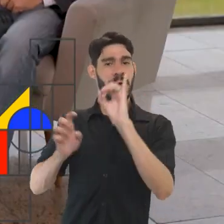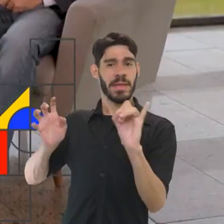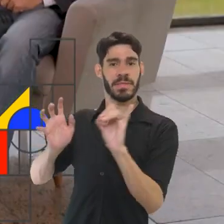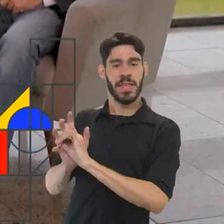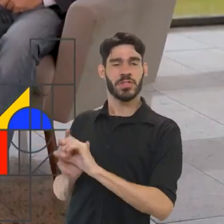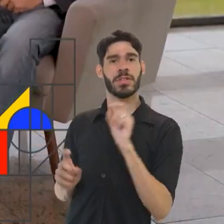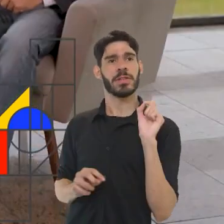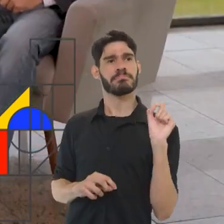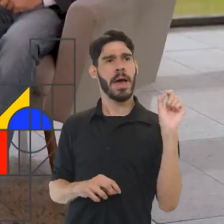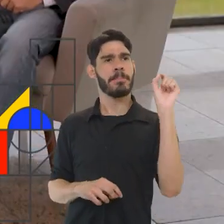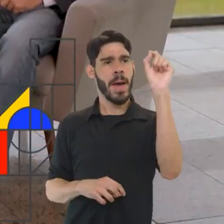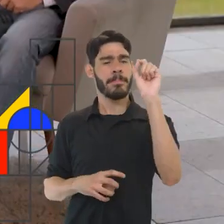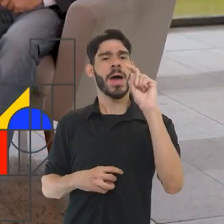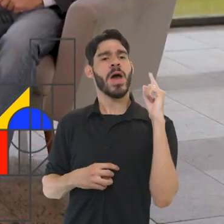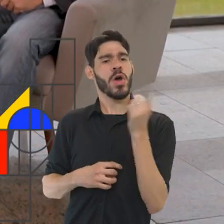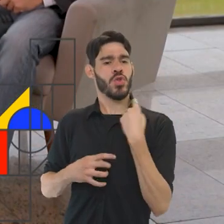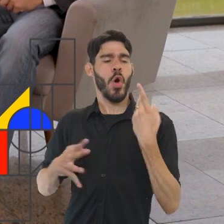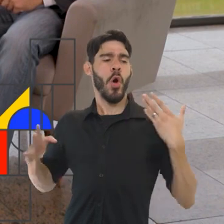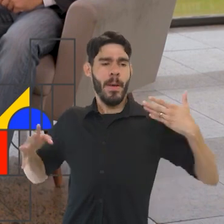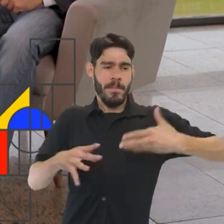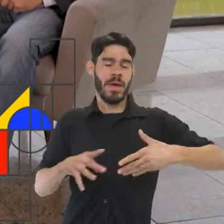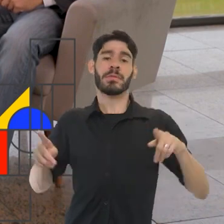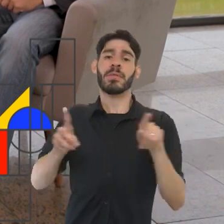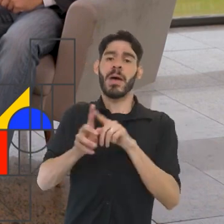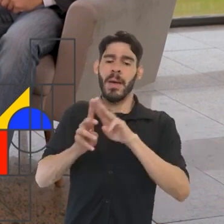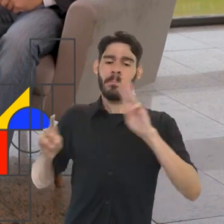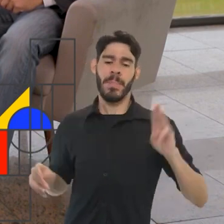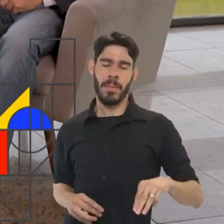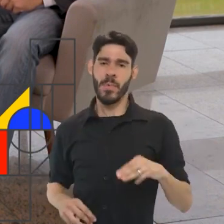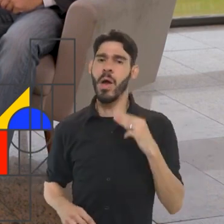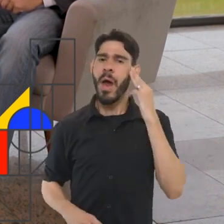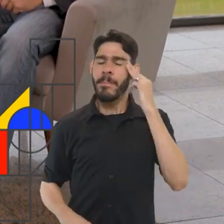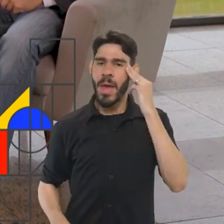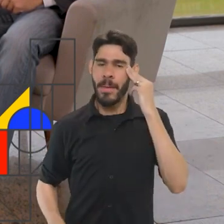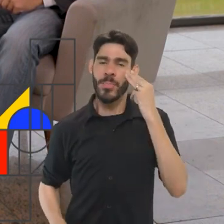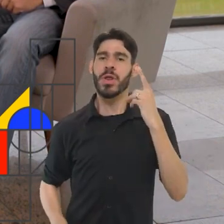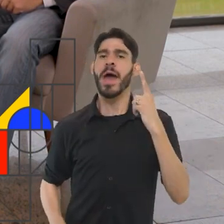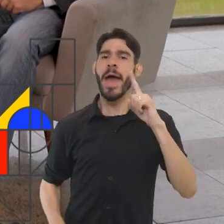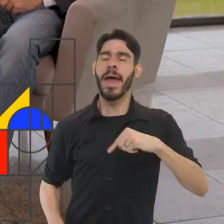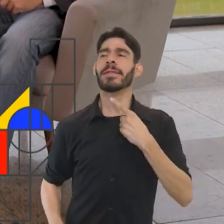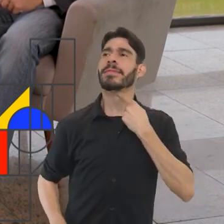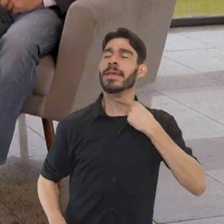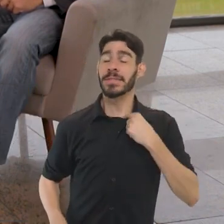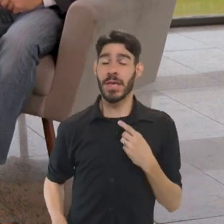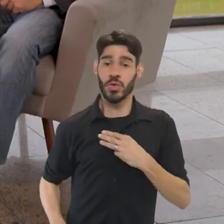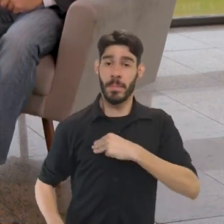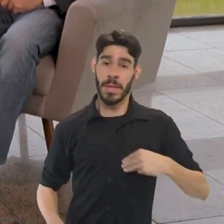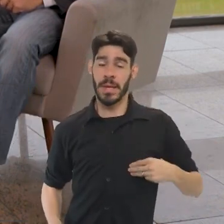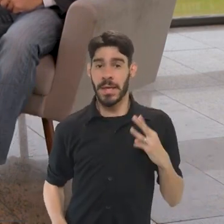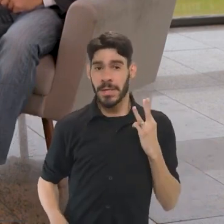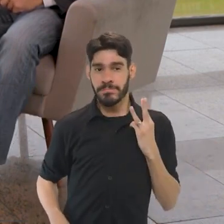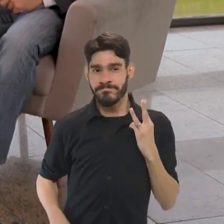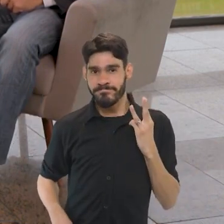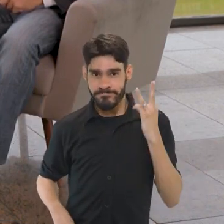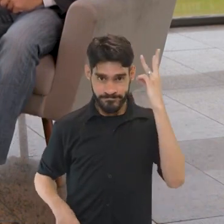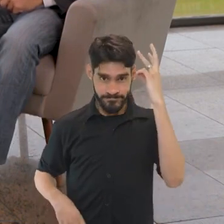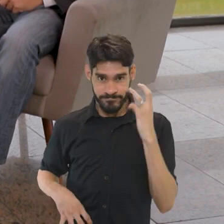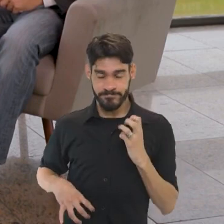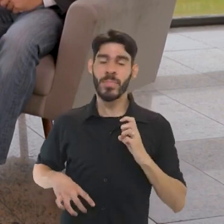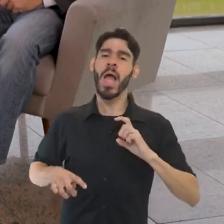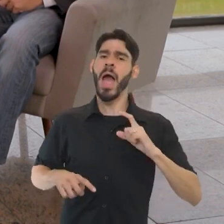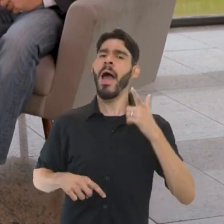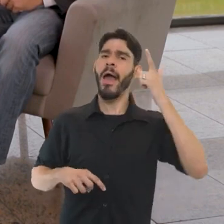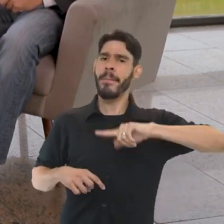regionais. E nós estamos participando disso. Também o Memorial da Democracia, que é um desejo da ministra Margareth, que está sendo também desenhado, para que isso não se